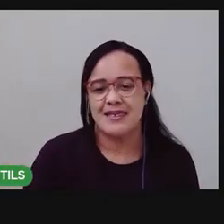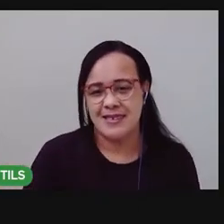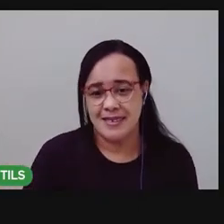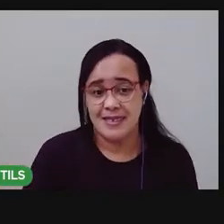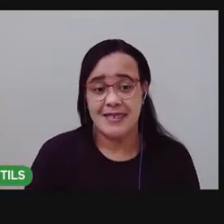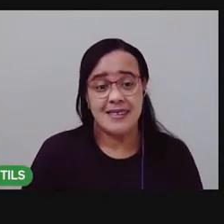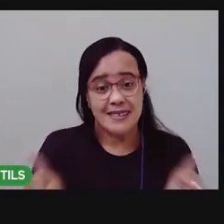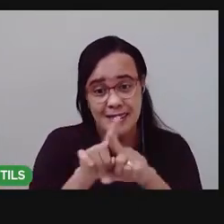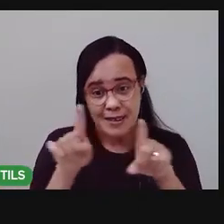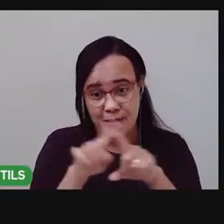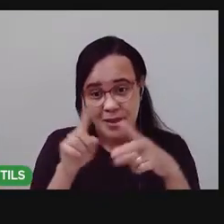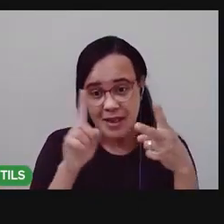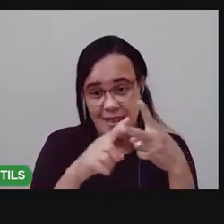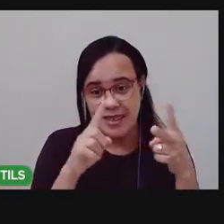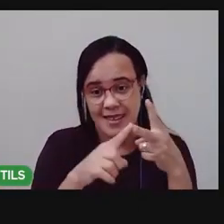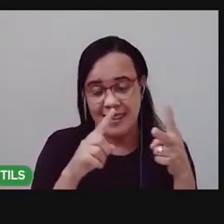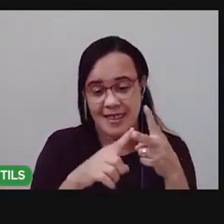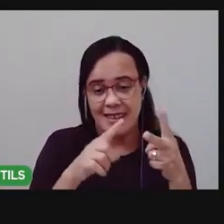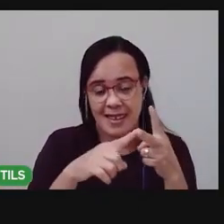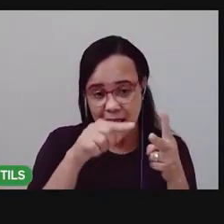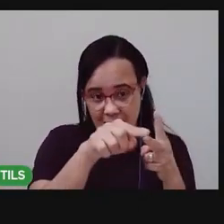um vinagre tá